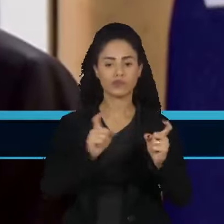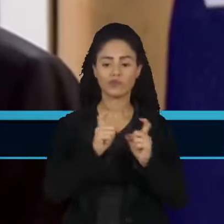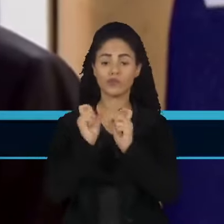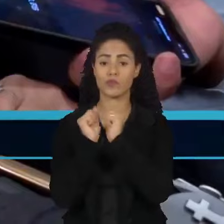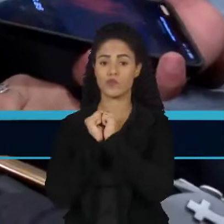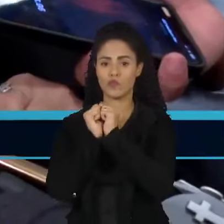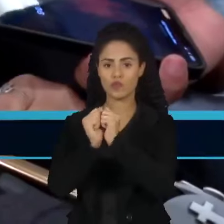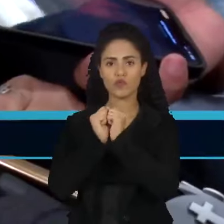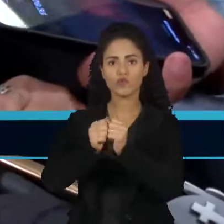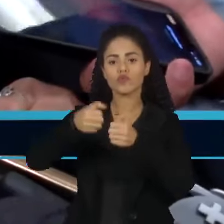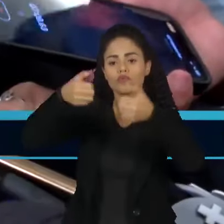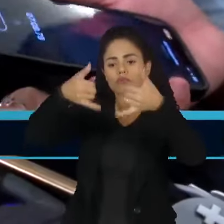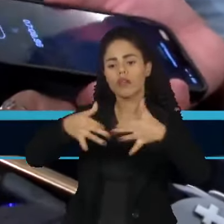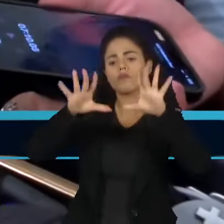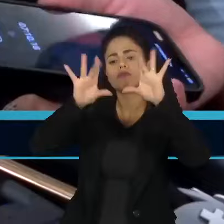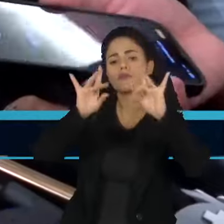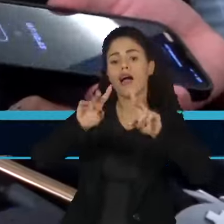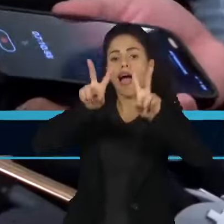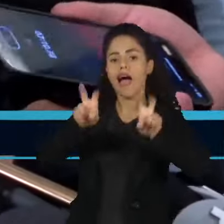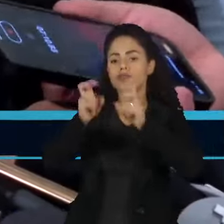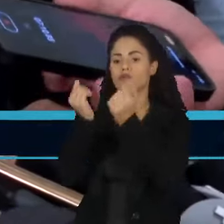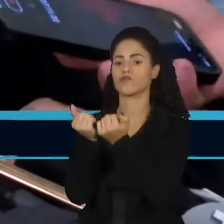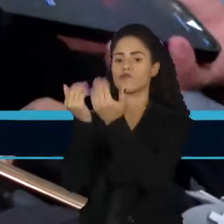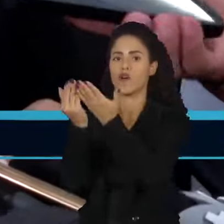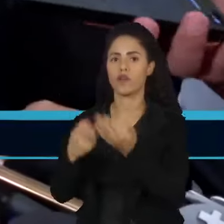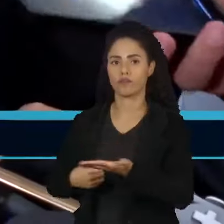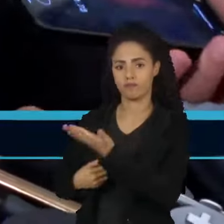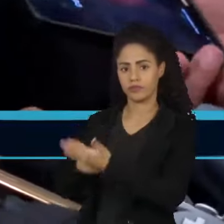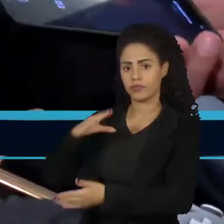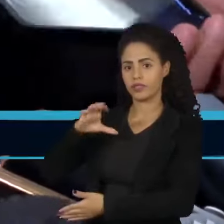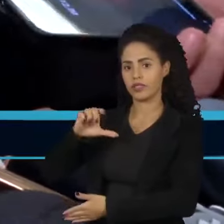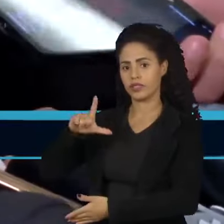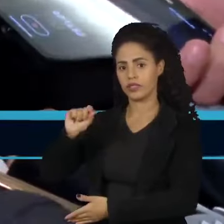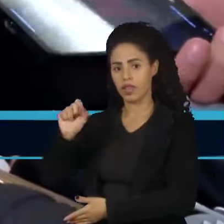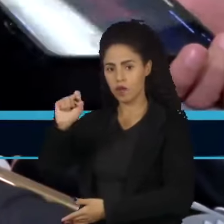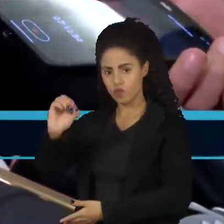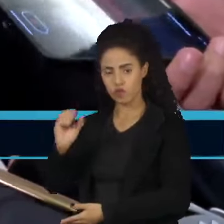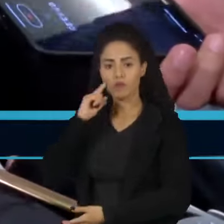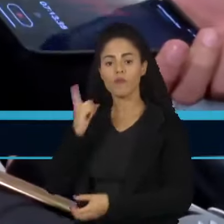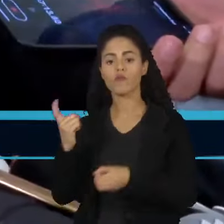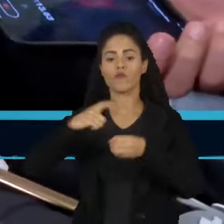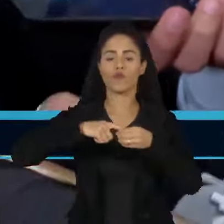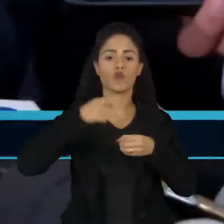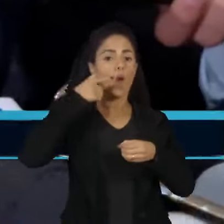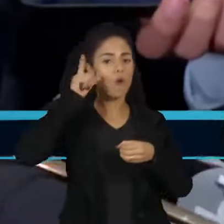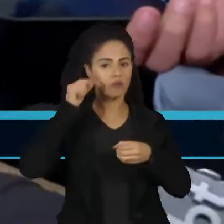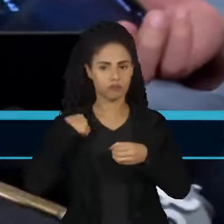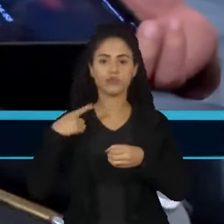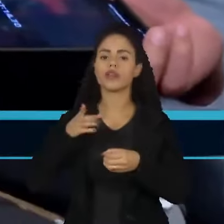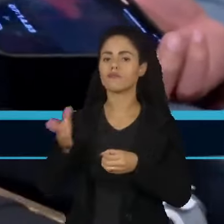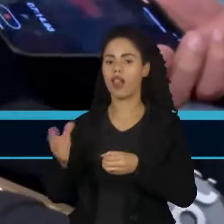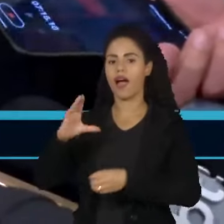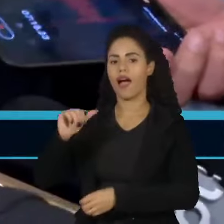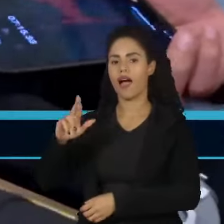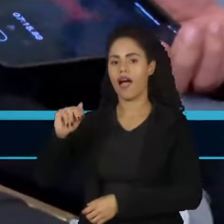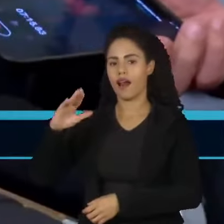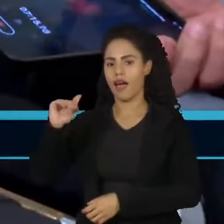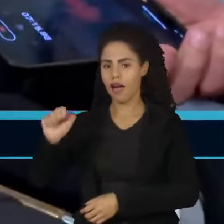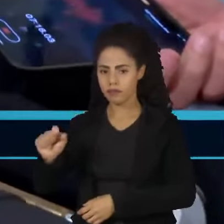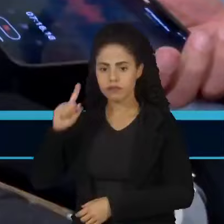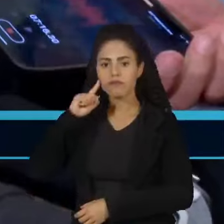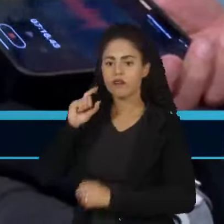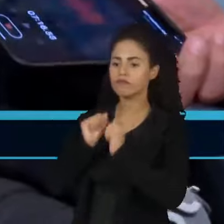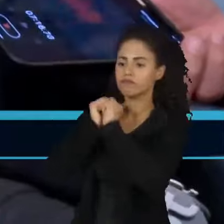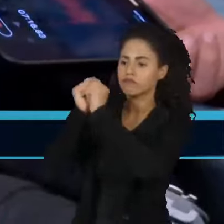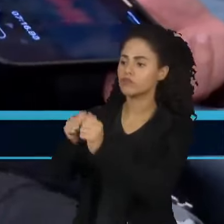especial para assuntos internacionais, Celso Amorim, que retornou ontem da capital venezuelana, Caracas, onde foi